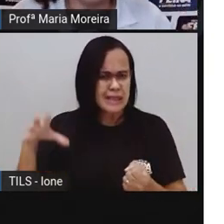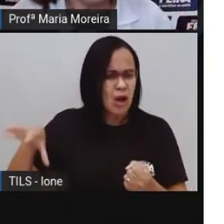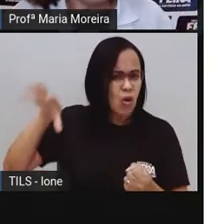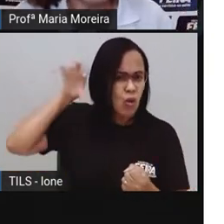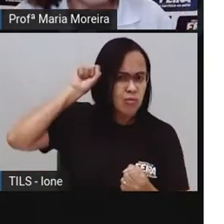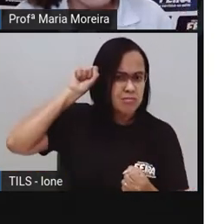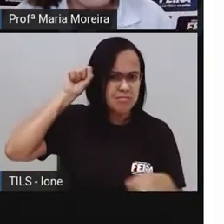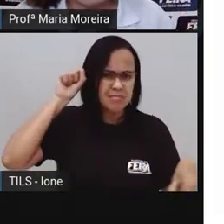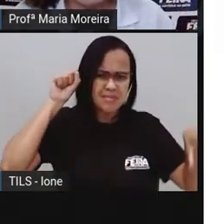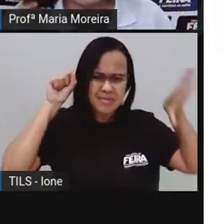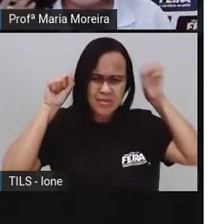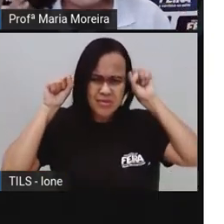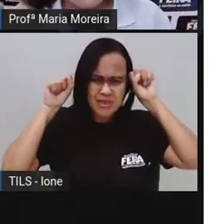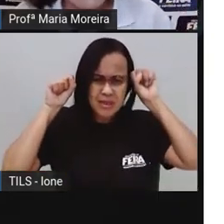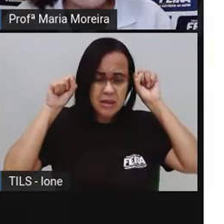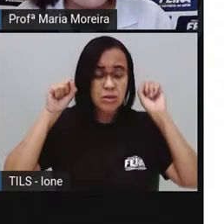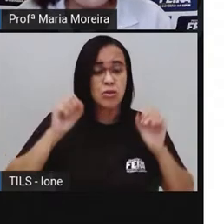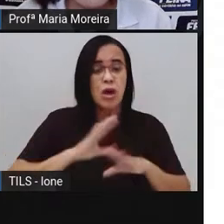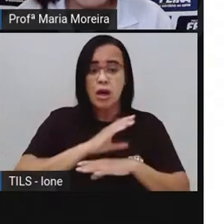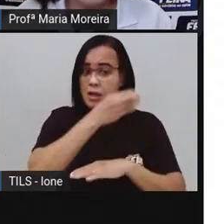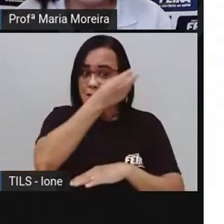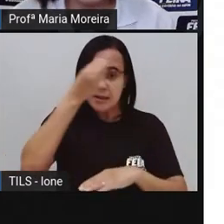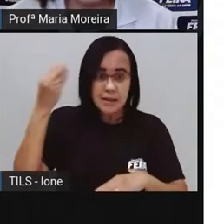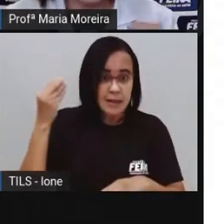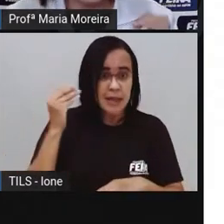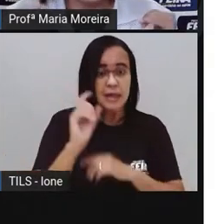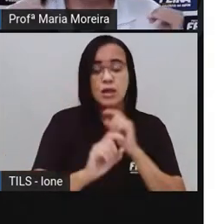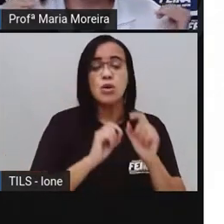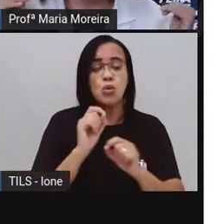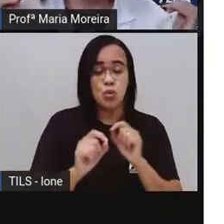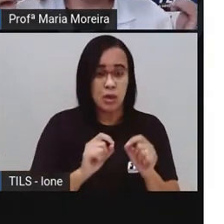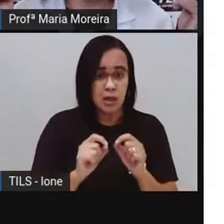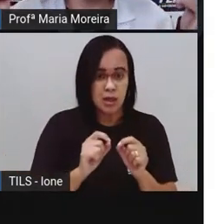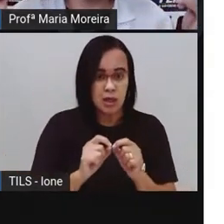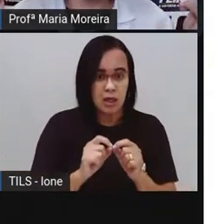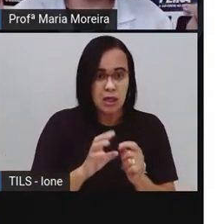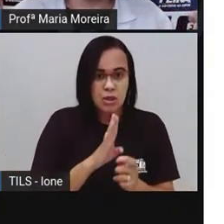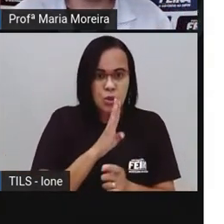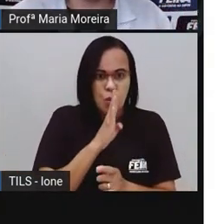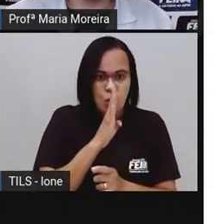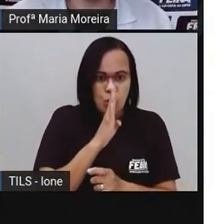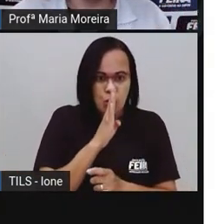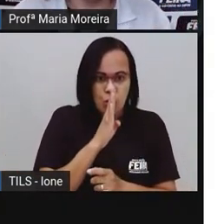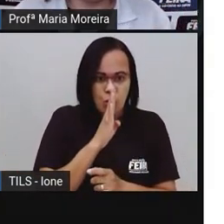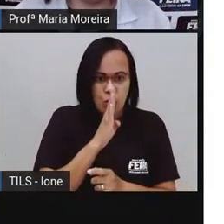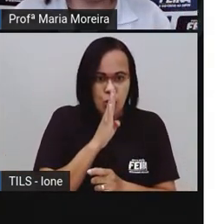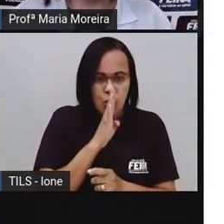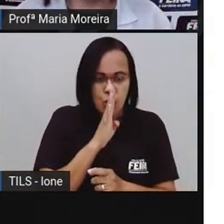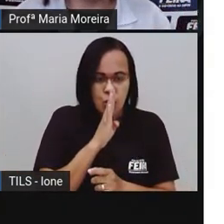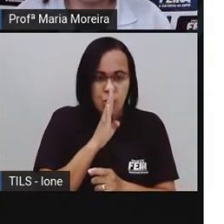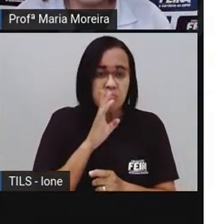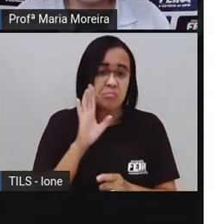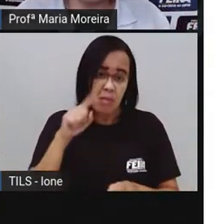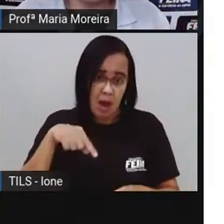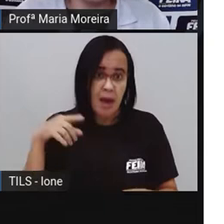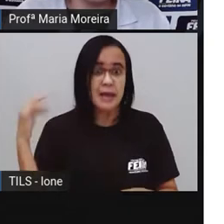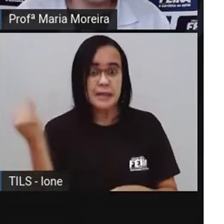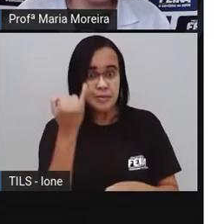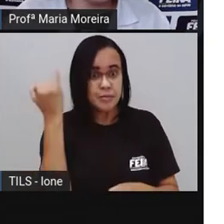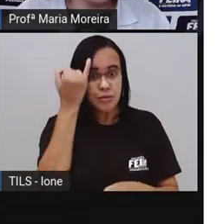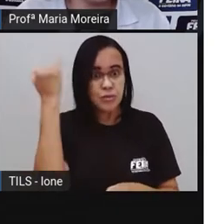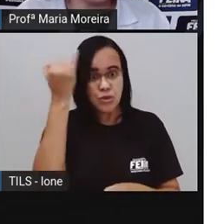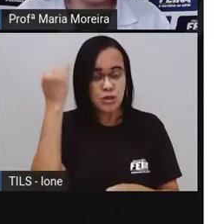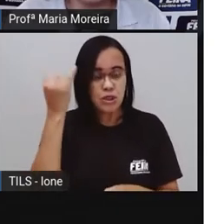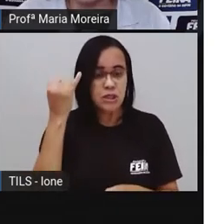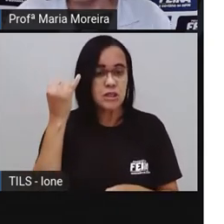ouvindo, e acaba que a gente esquece até quando a gente está naquele silêncio. E aí é importante também que a gente